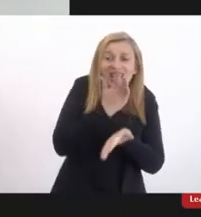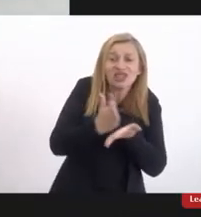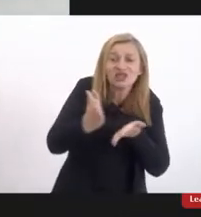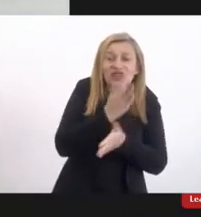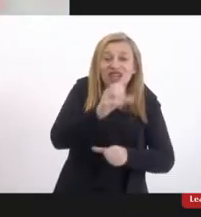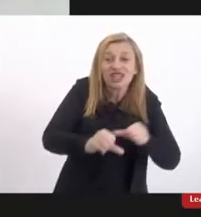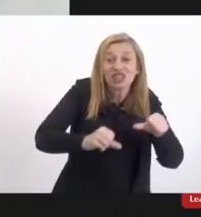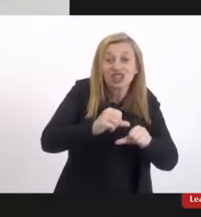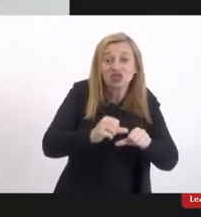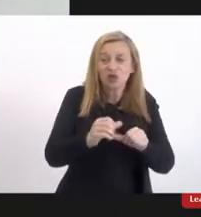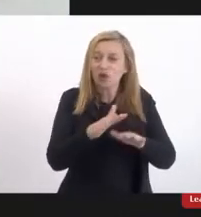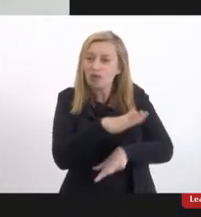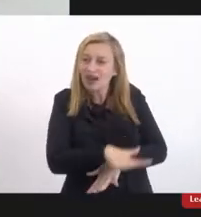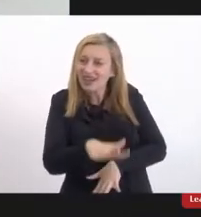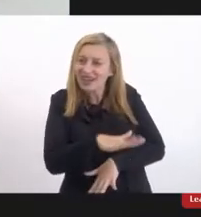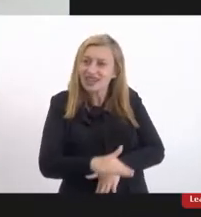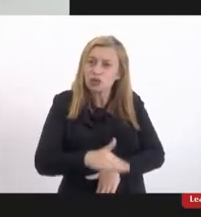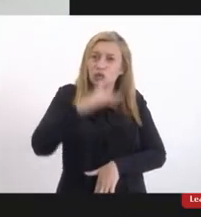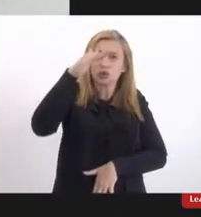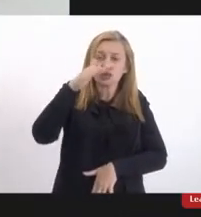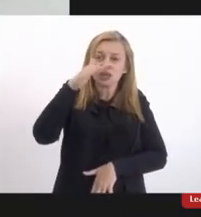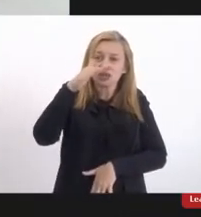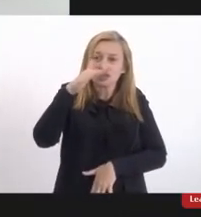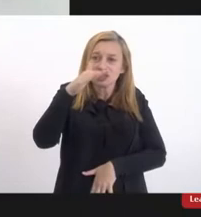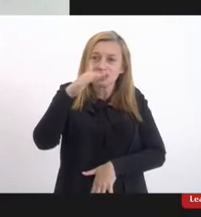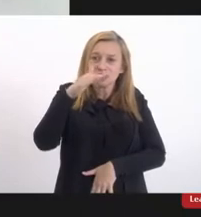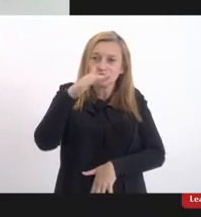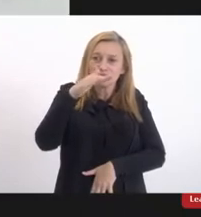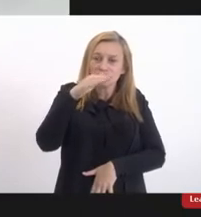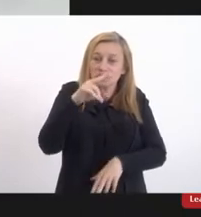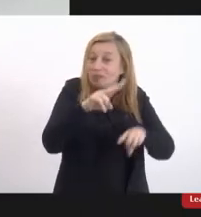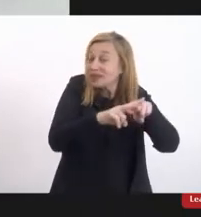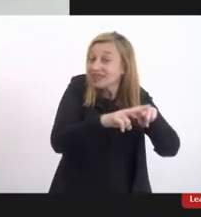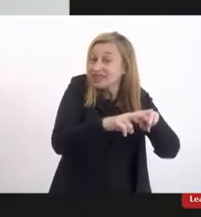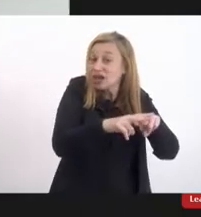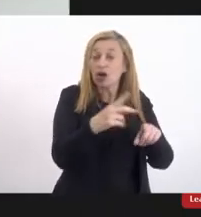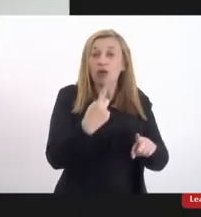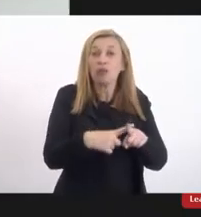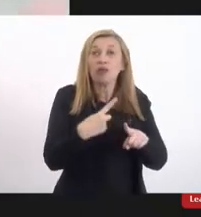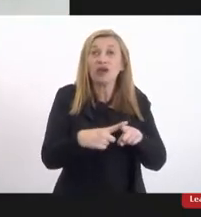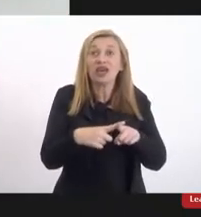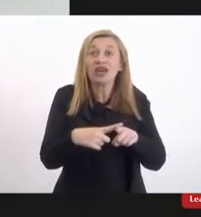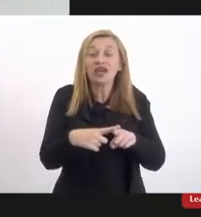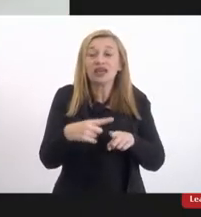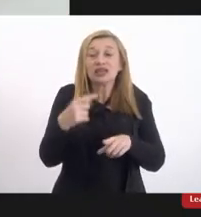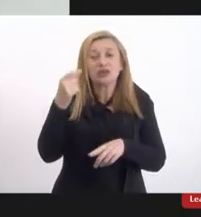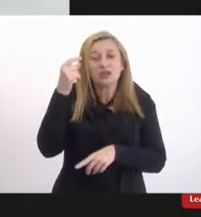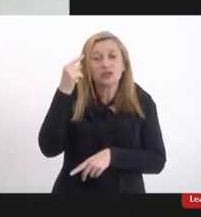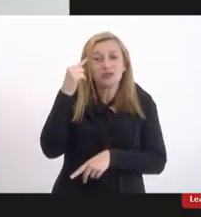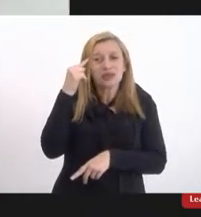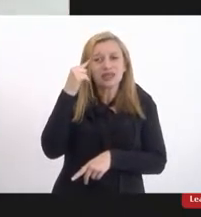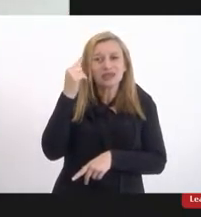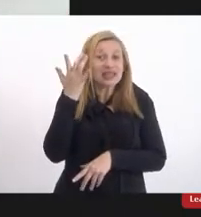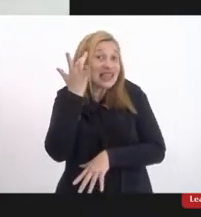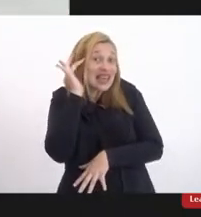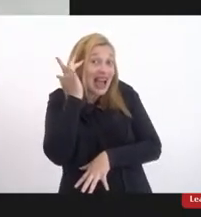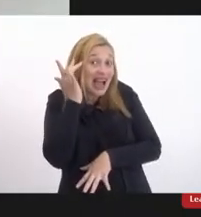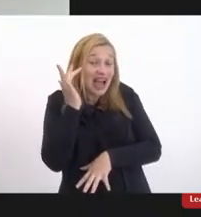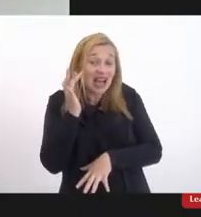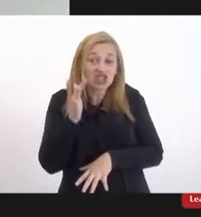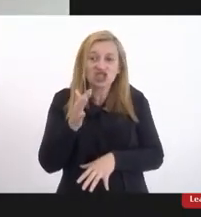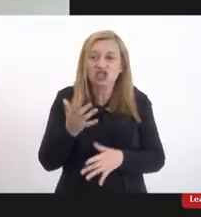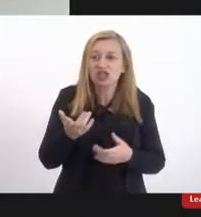transforma aquela criança que vai virar um adulto numa presa porque ela tem uma noção de cognição que acha que a